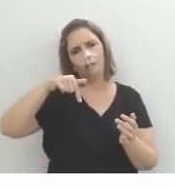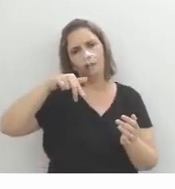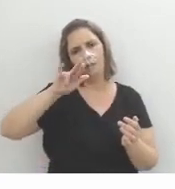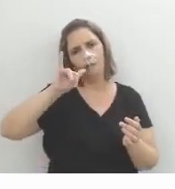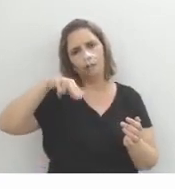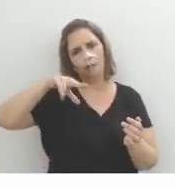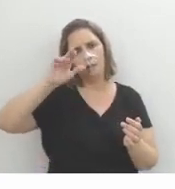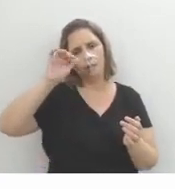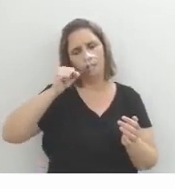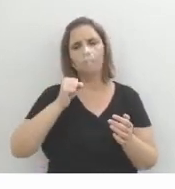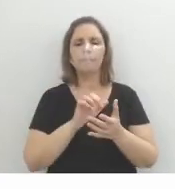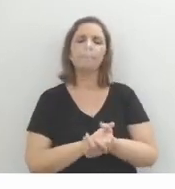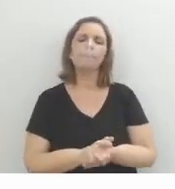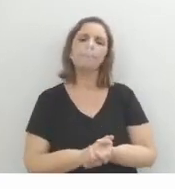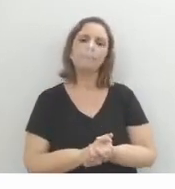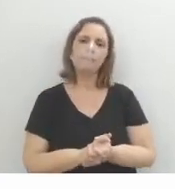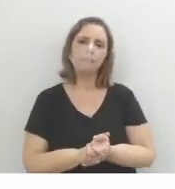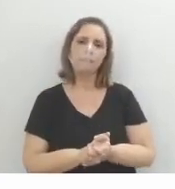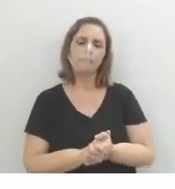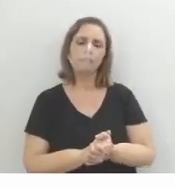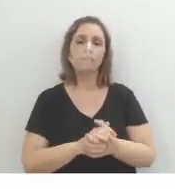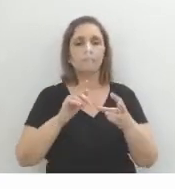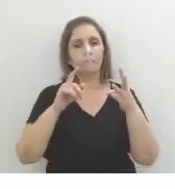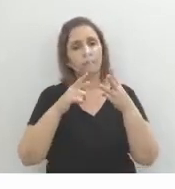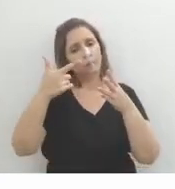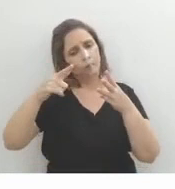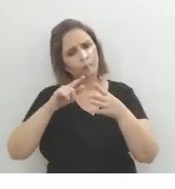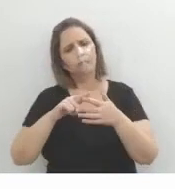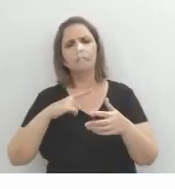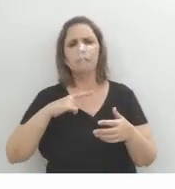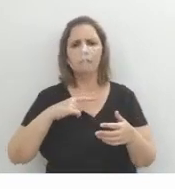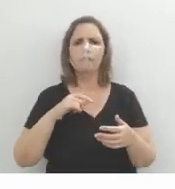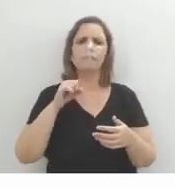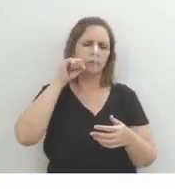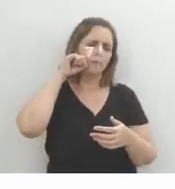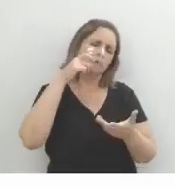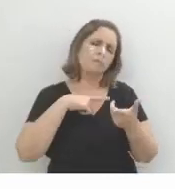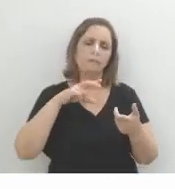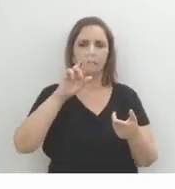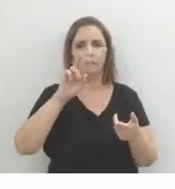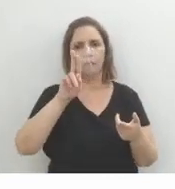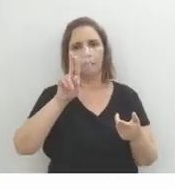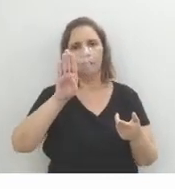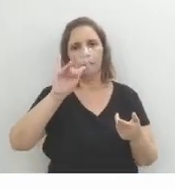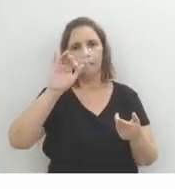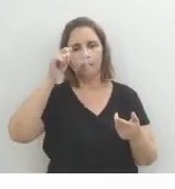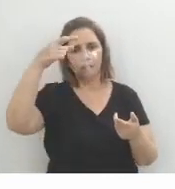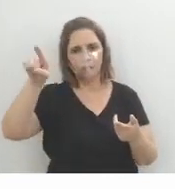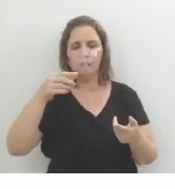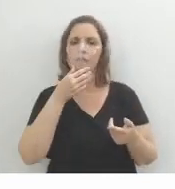próprio Kinkas Borba, tá bom? Temos outros personagens como o Rubião, né? Que era considerado um homem